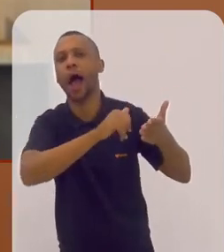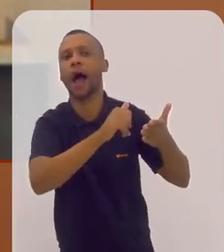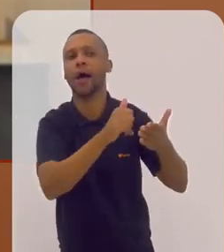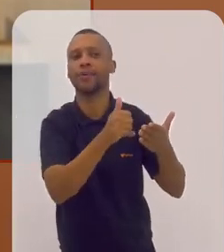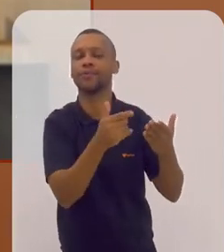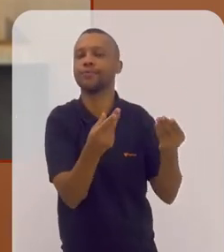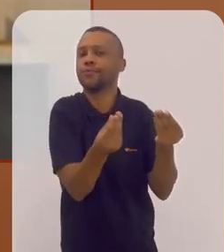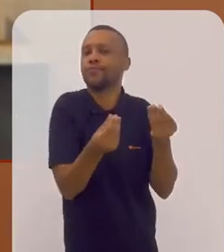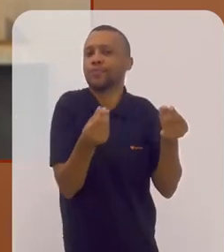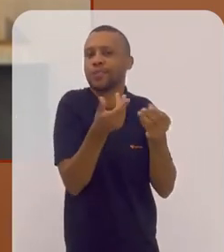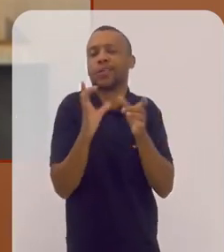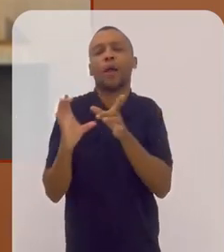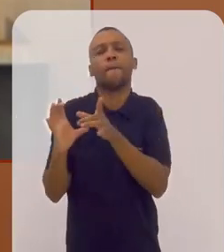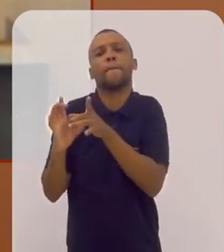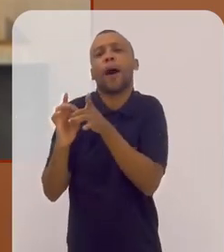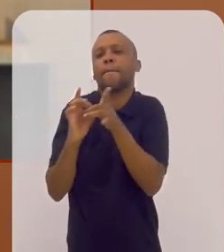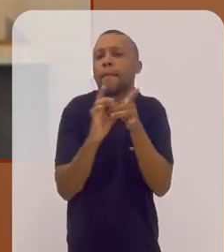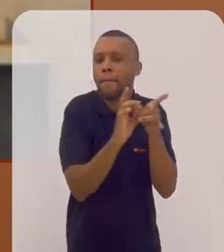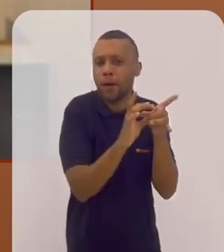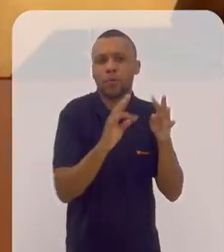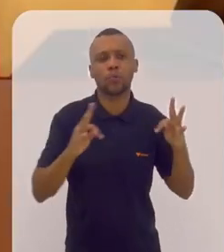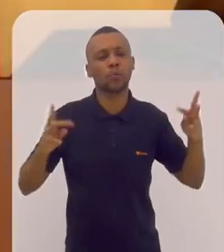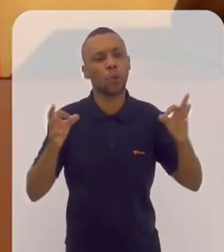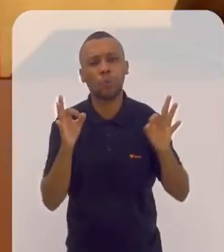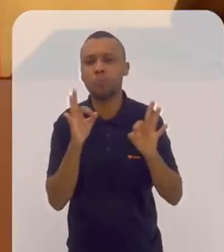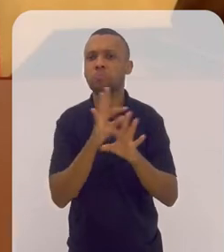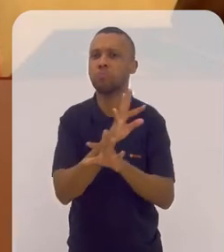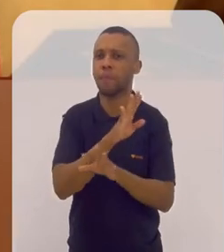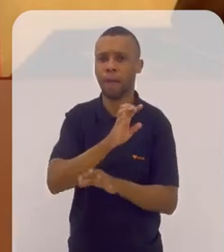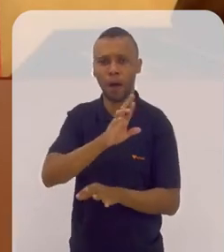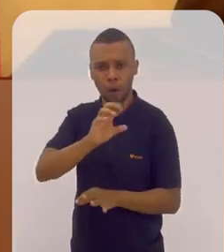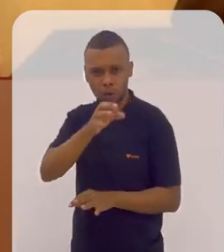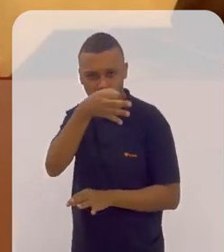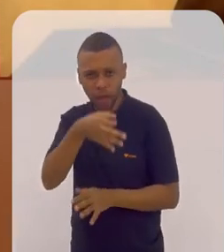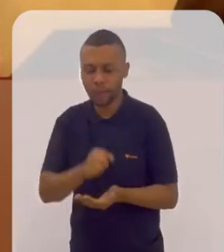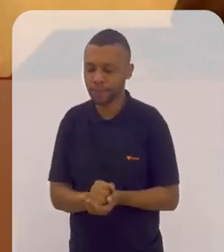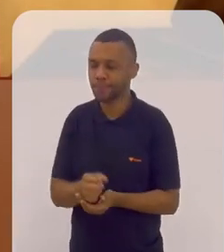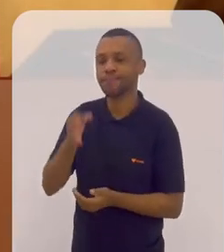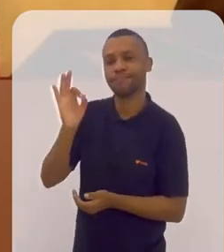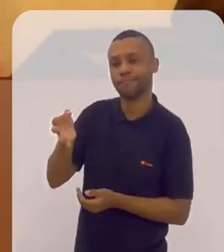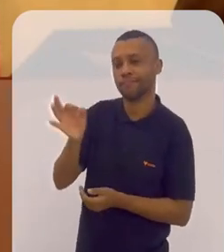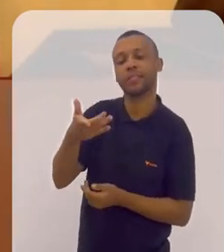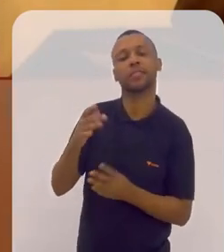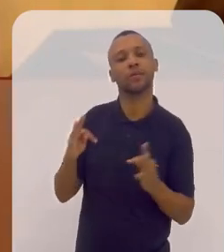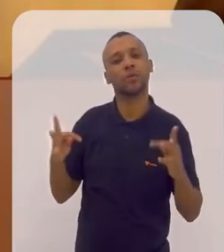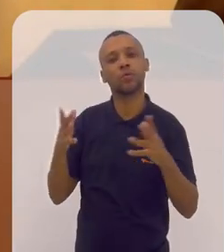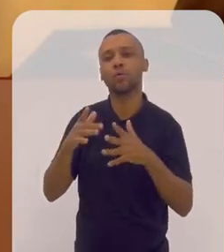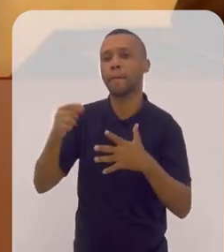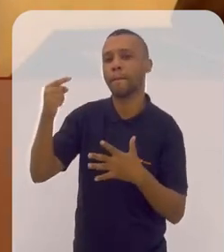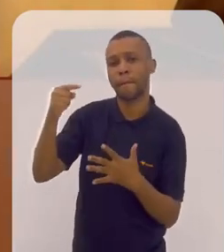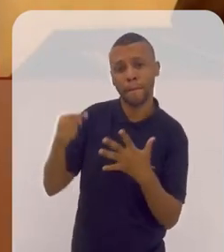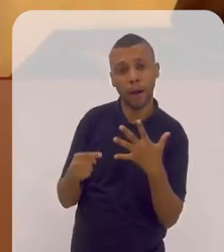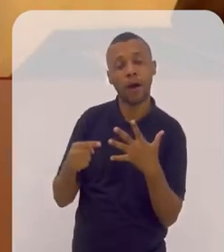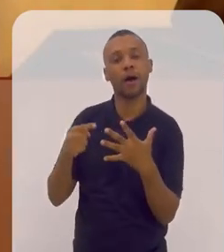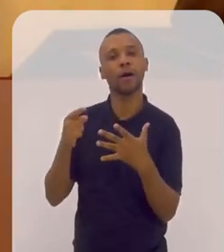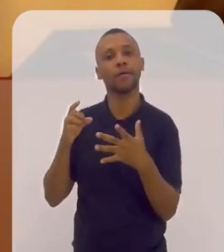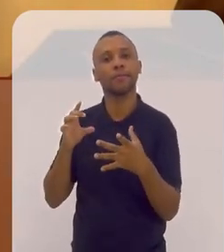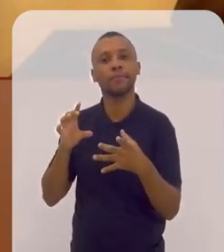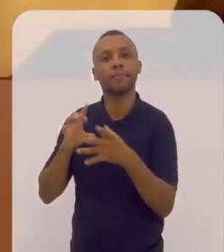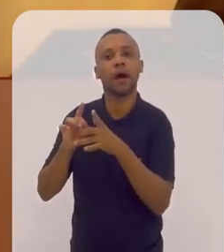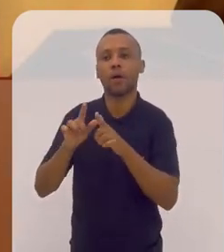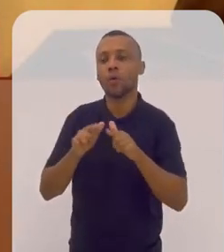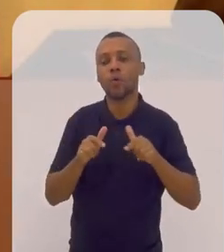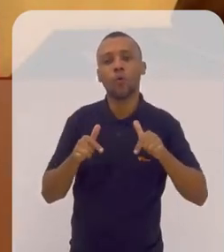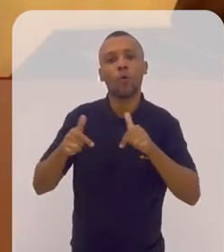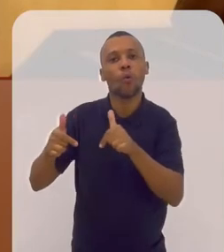uma coisa, esse contexto todo barroco, não é? Exatamente, exatamente. Isso tudo passa a se tornar